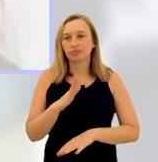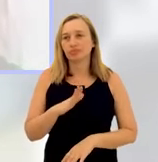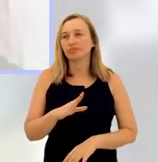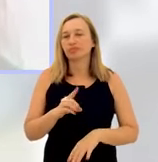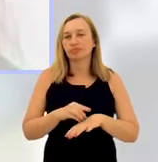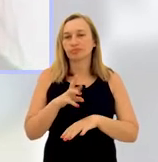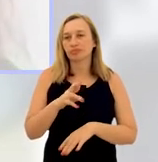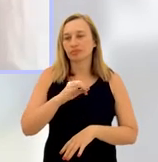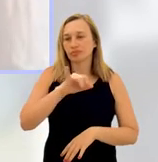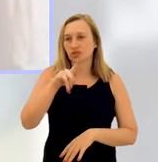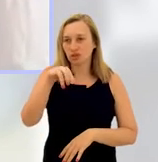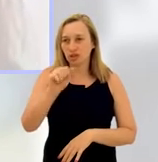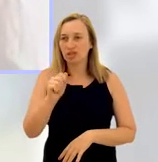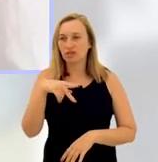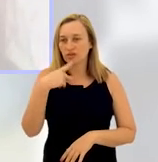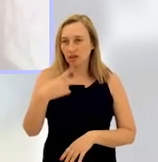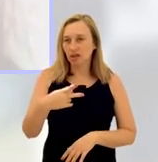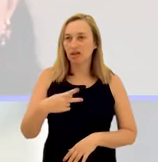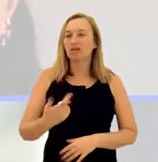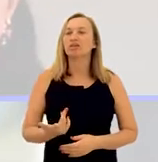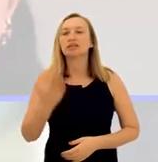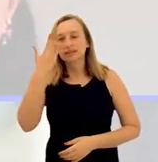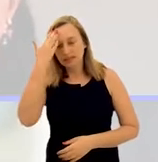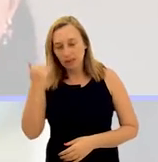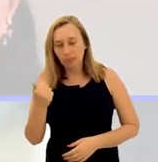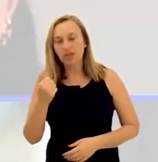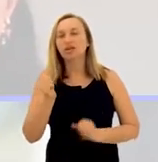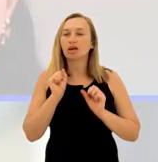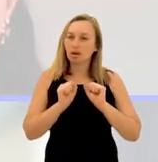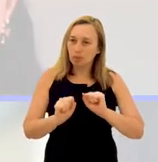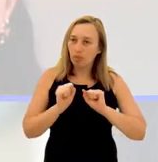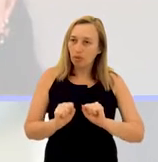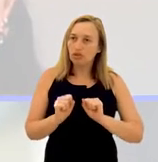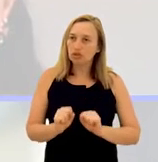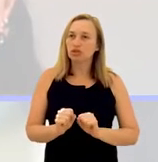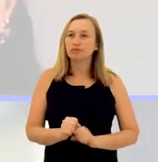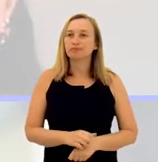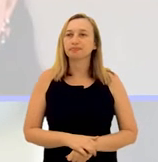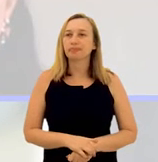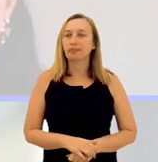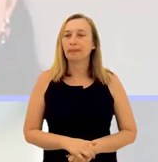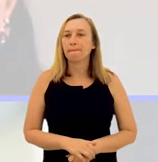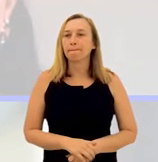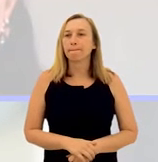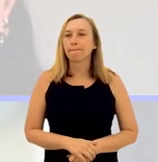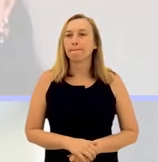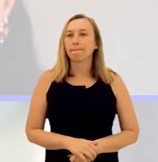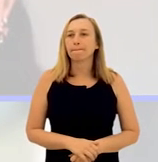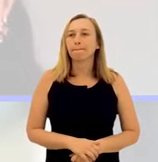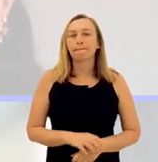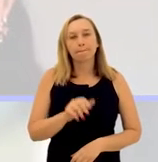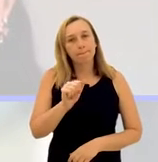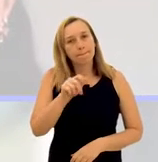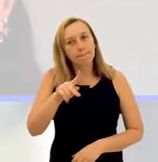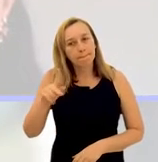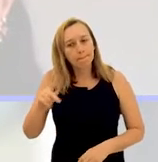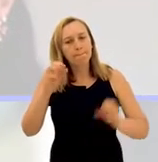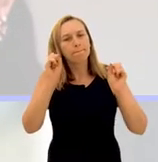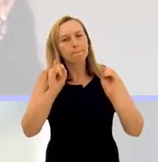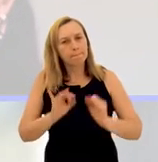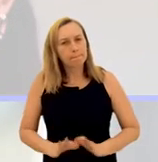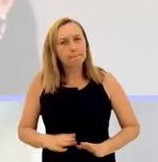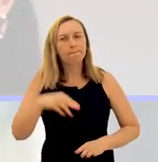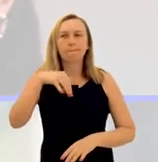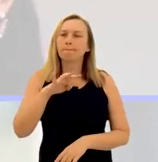reconhecendo, como a doutora Juliana também colocou, ela vai se empoderando e sabendo que ela pode ali, ou isso aqui, o